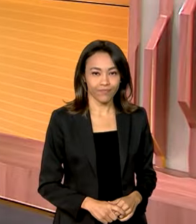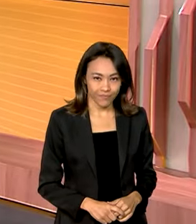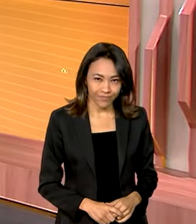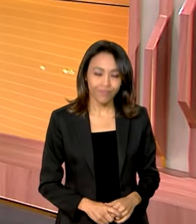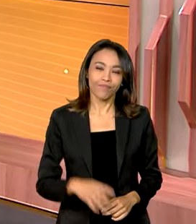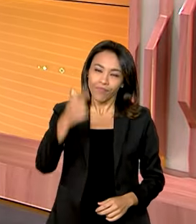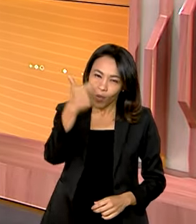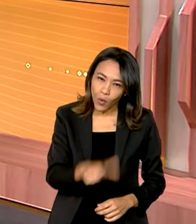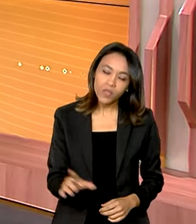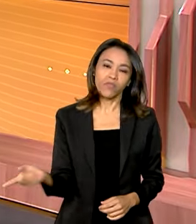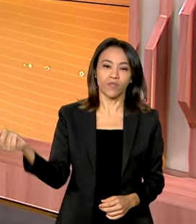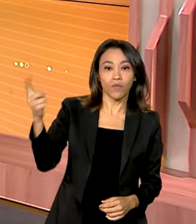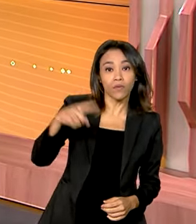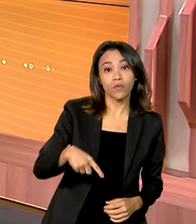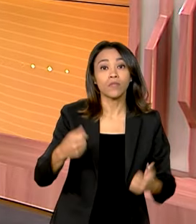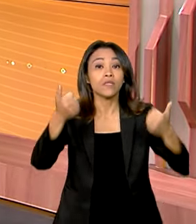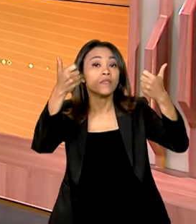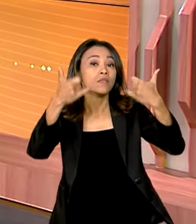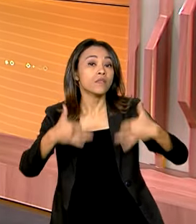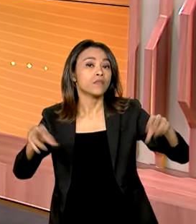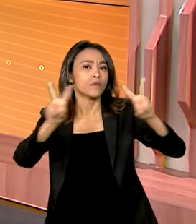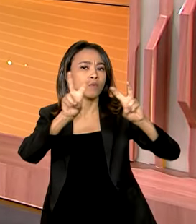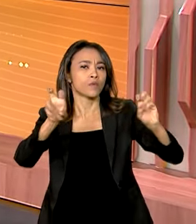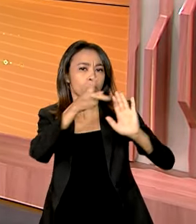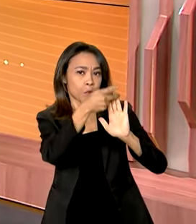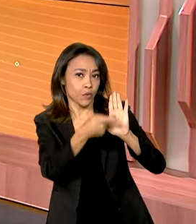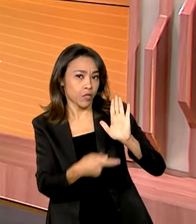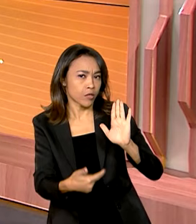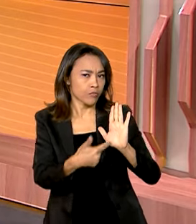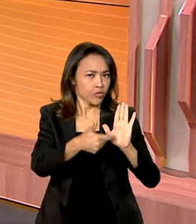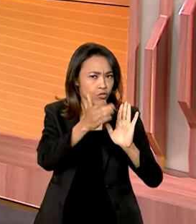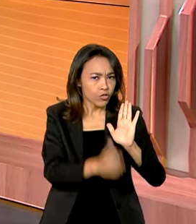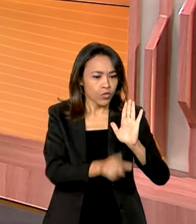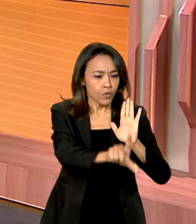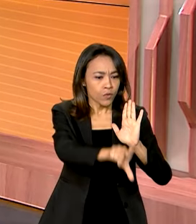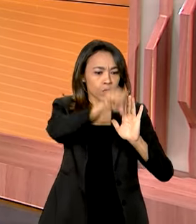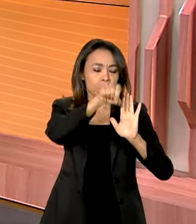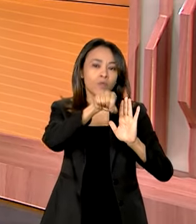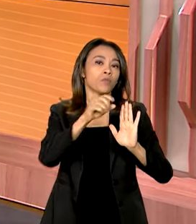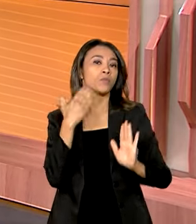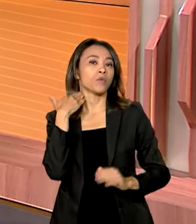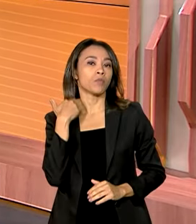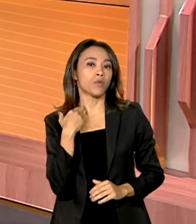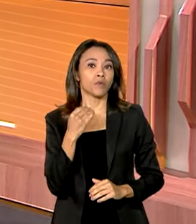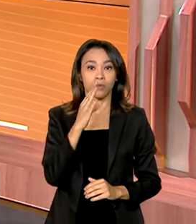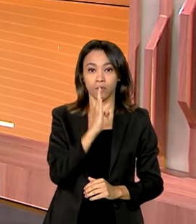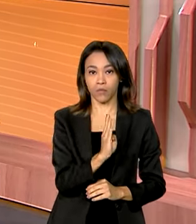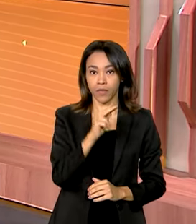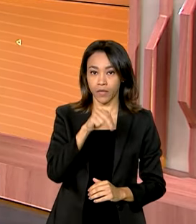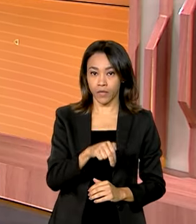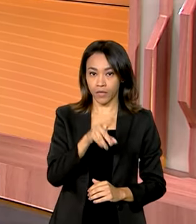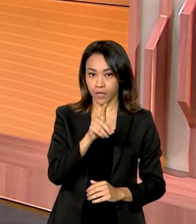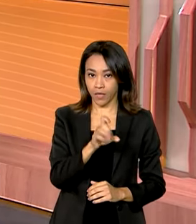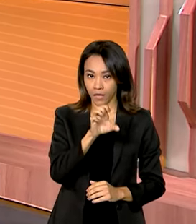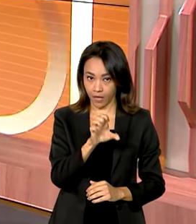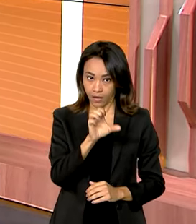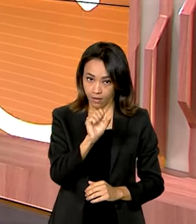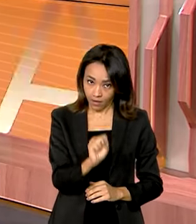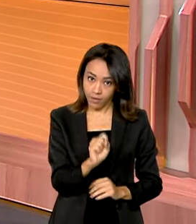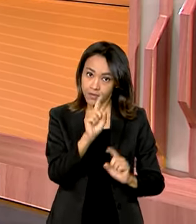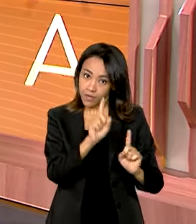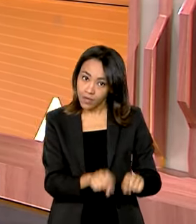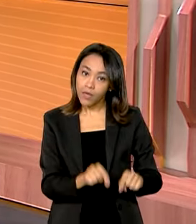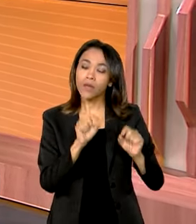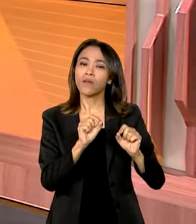Estamos de volta e vamos falar de um projeto selecionado pelo BNDES por meio do programa Ser Tão Vivo, que vai